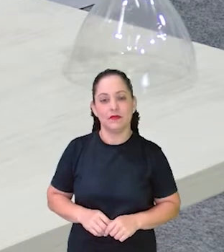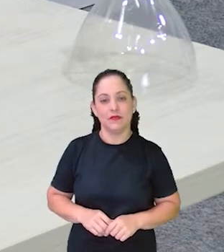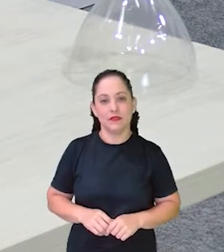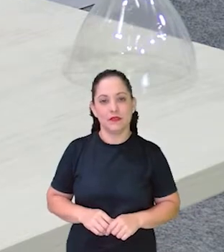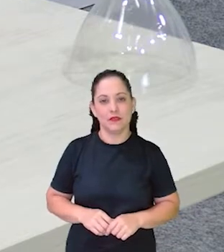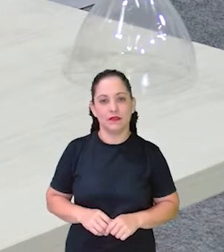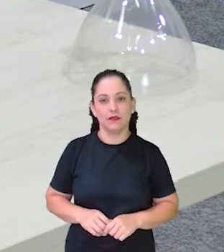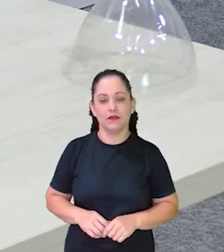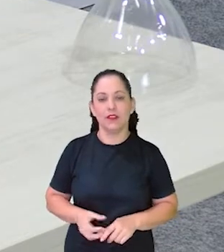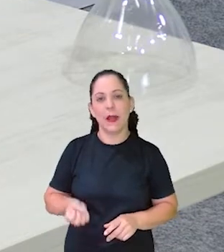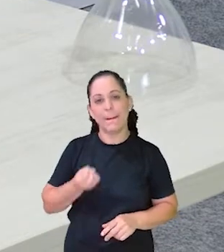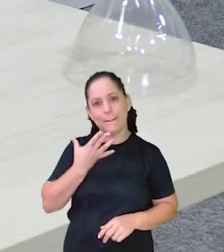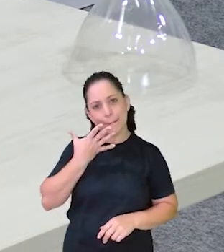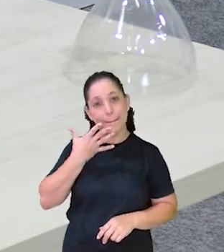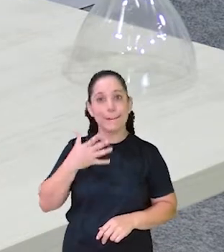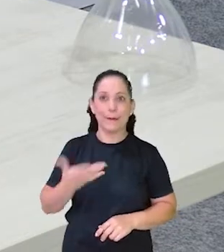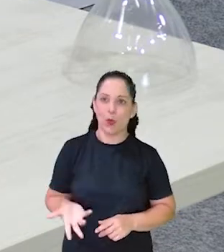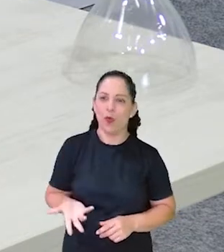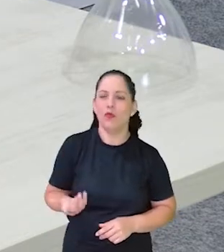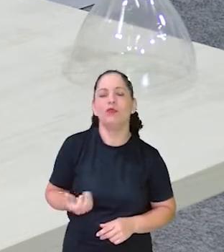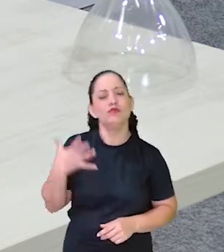Fica bem bonito Ó